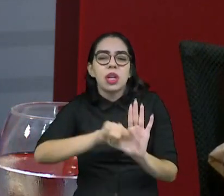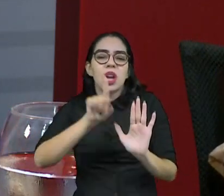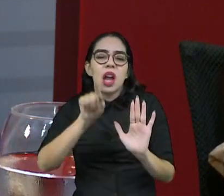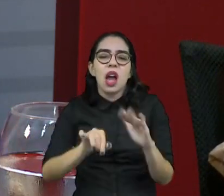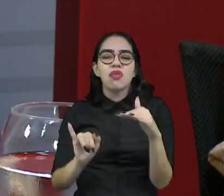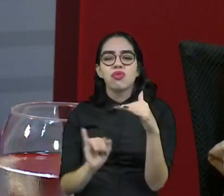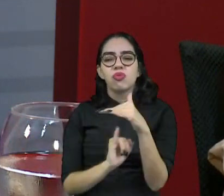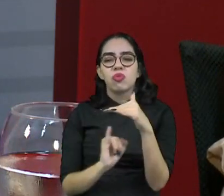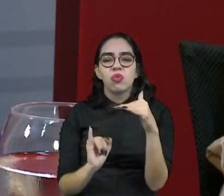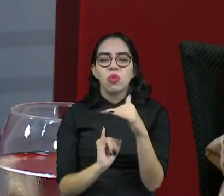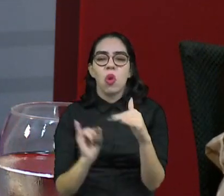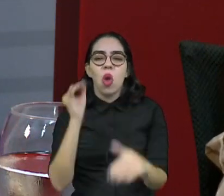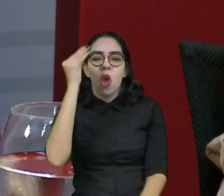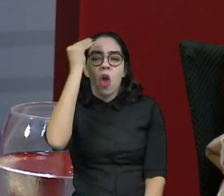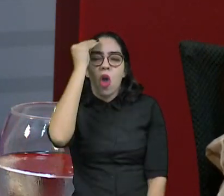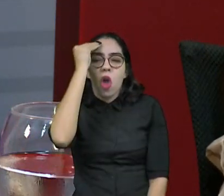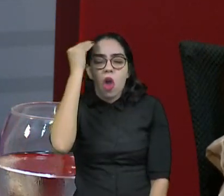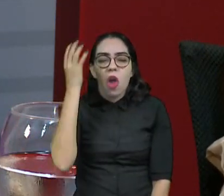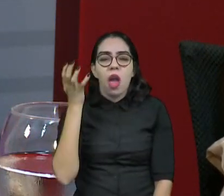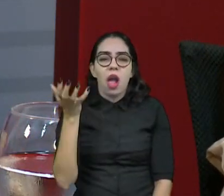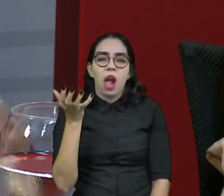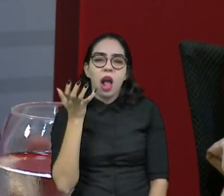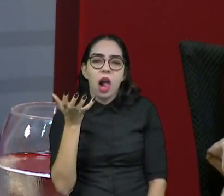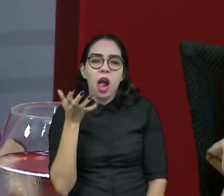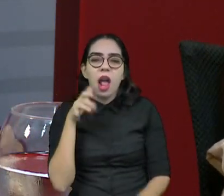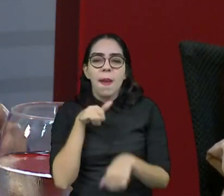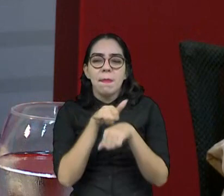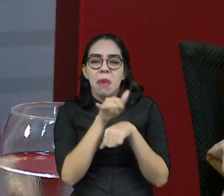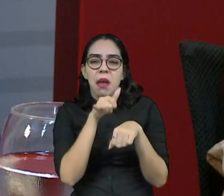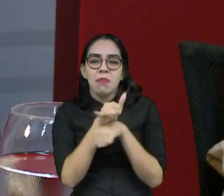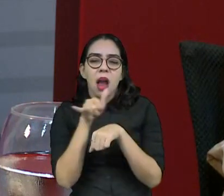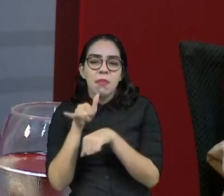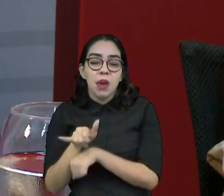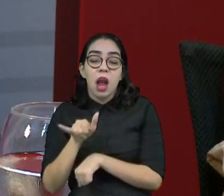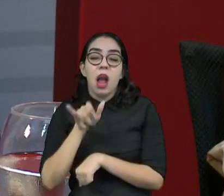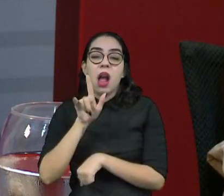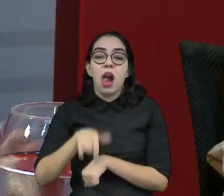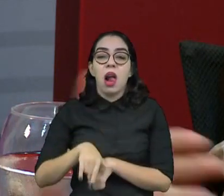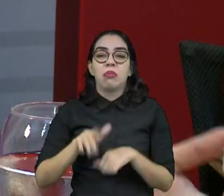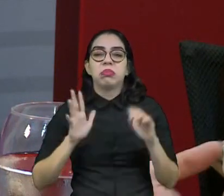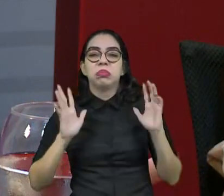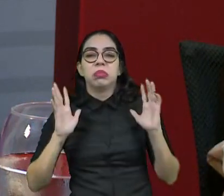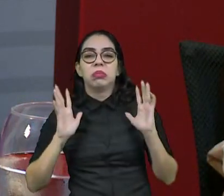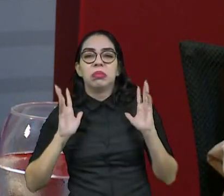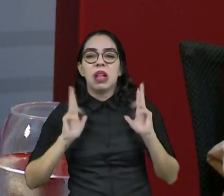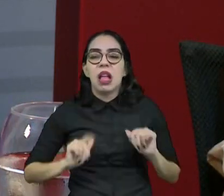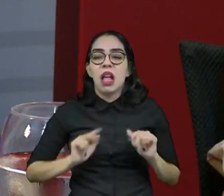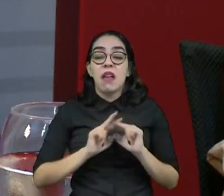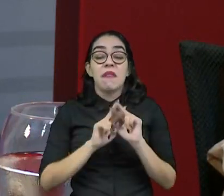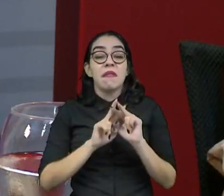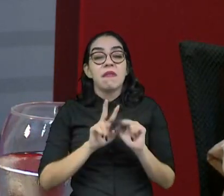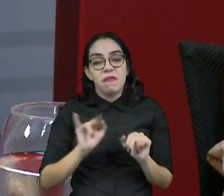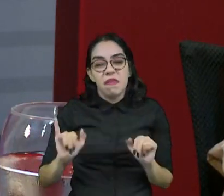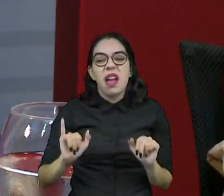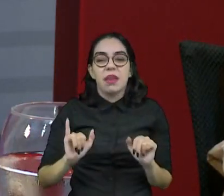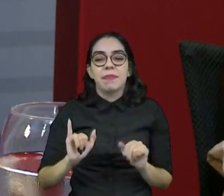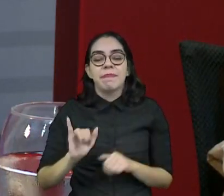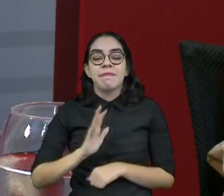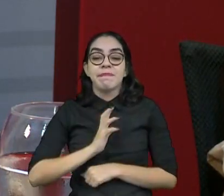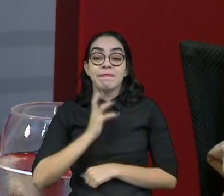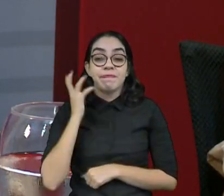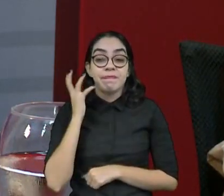pesquisa estão agindo de forma criminosa ou negligente, isso generaliza muito, isso